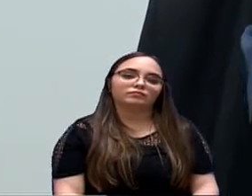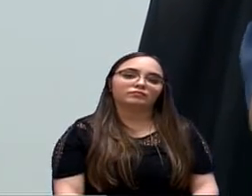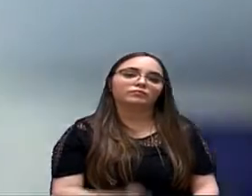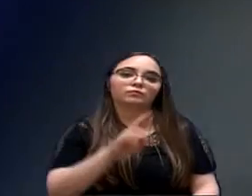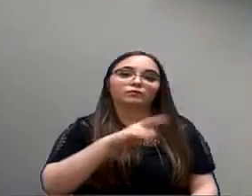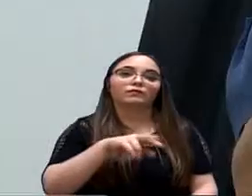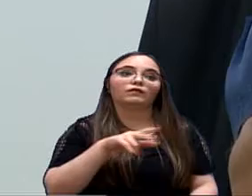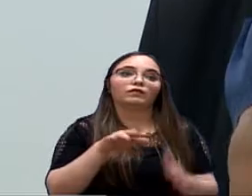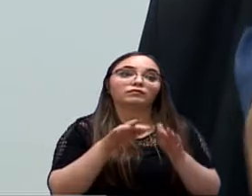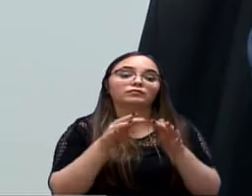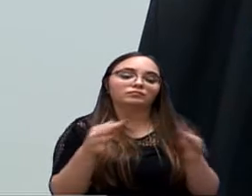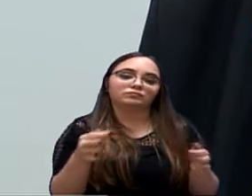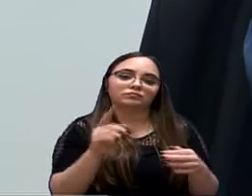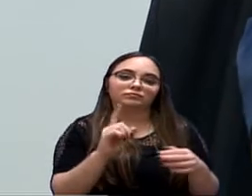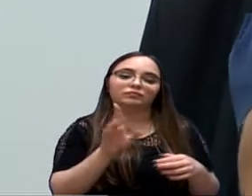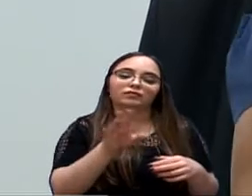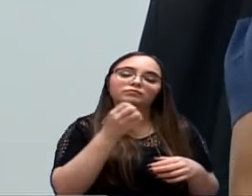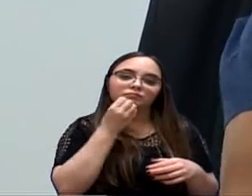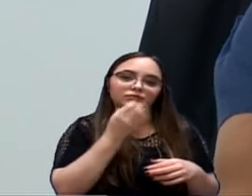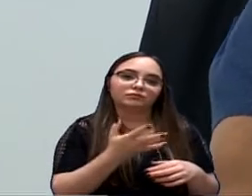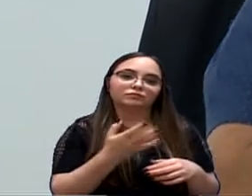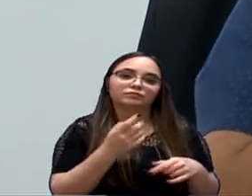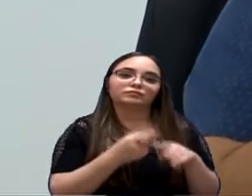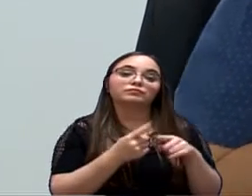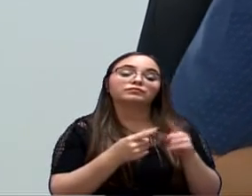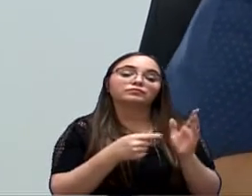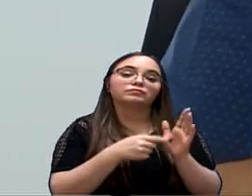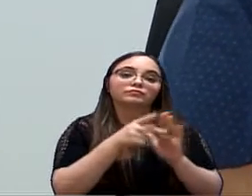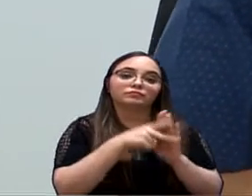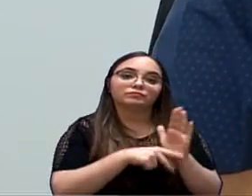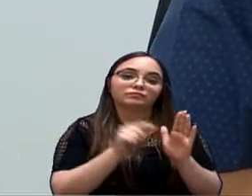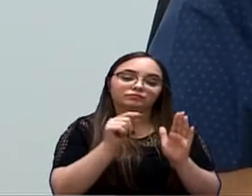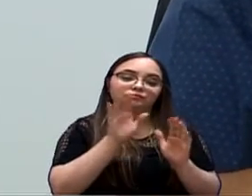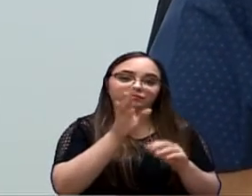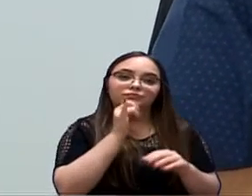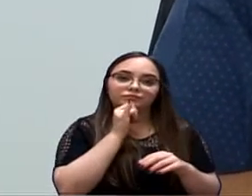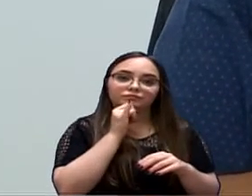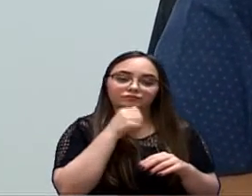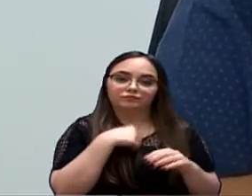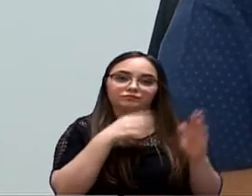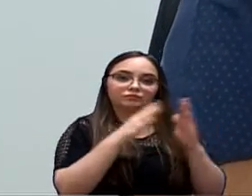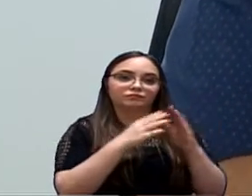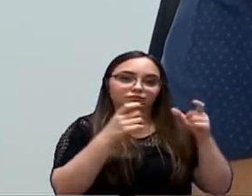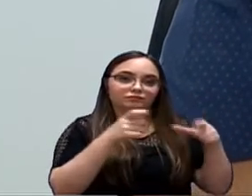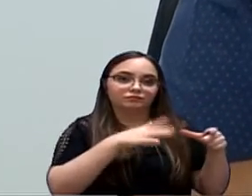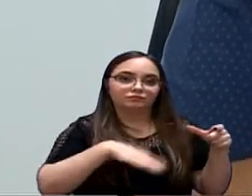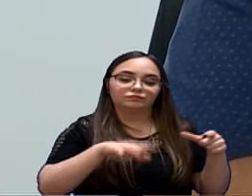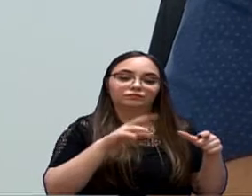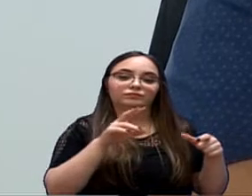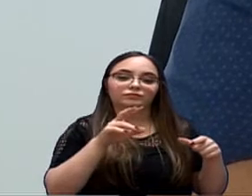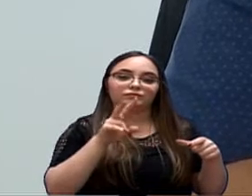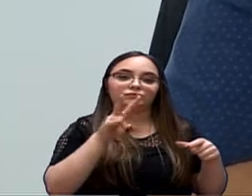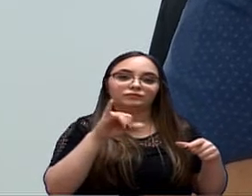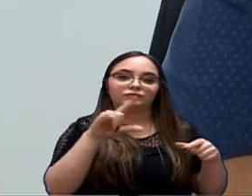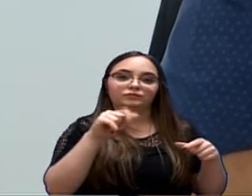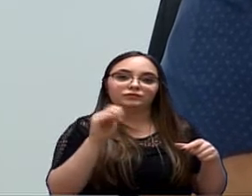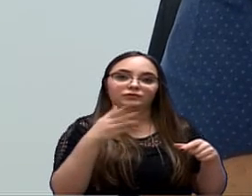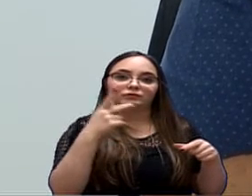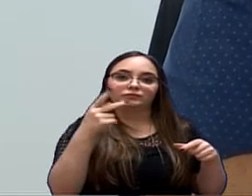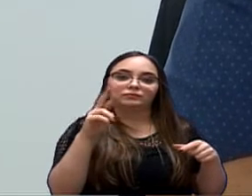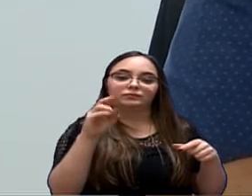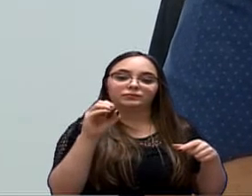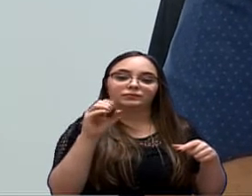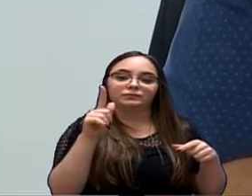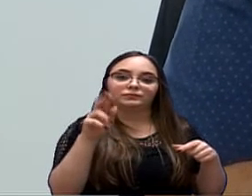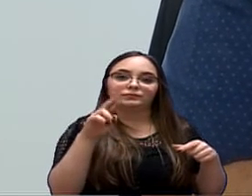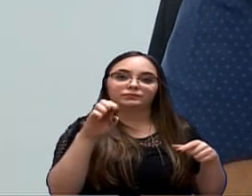simples do jeito que eu vou falar, mas é quase... O é o projeto? Eu vou citar um exemplo ali onde eu moro, Vila Progresso, Vila Gabriel. Ali foi